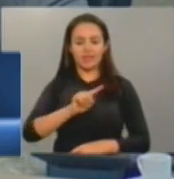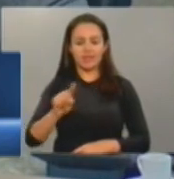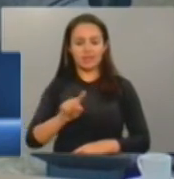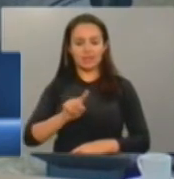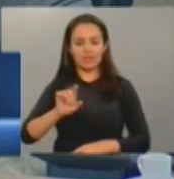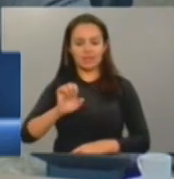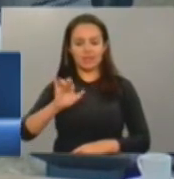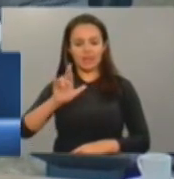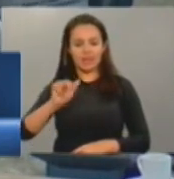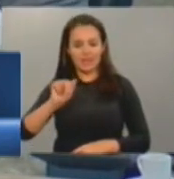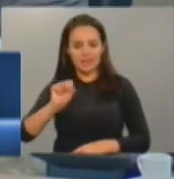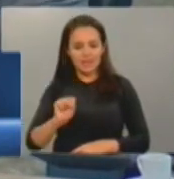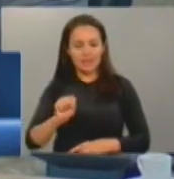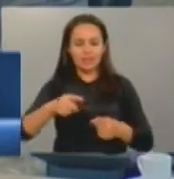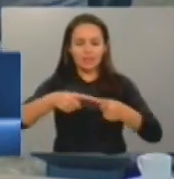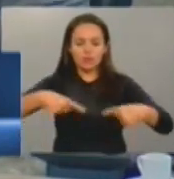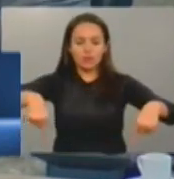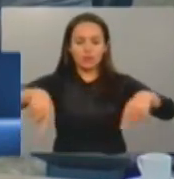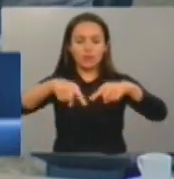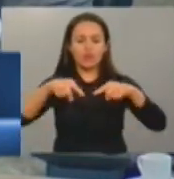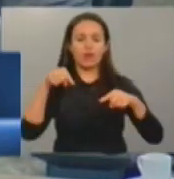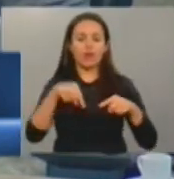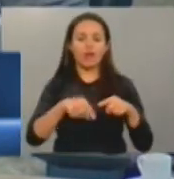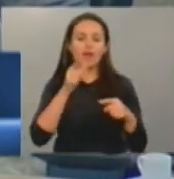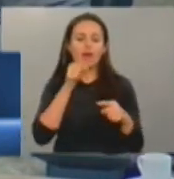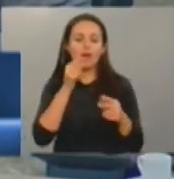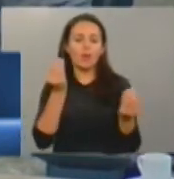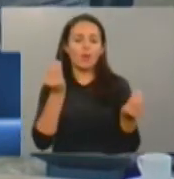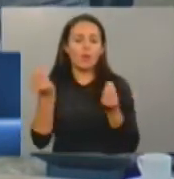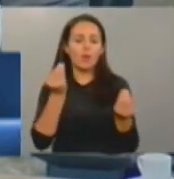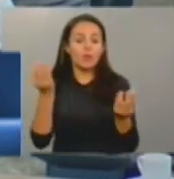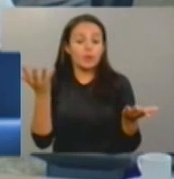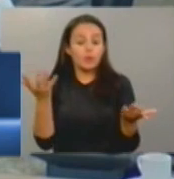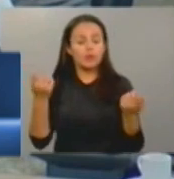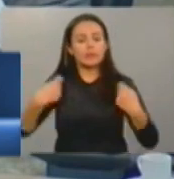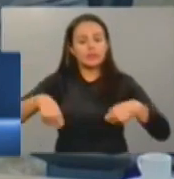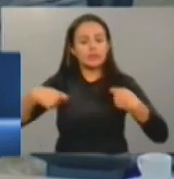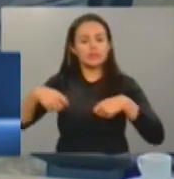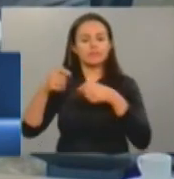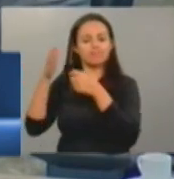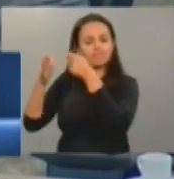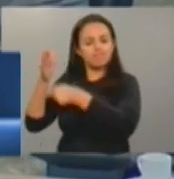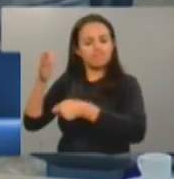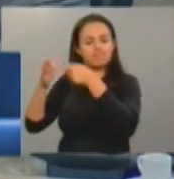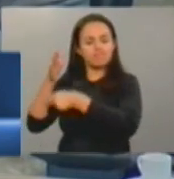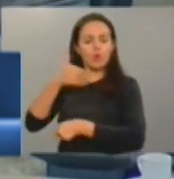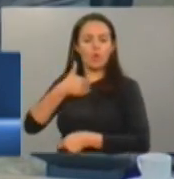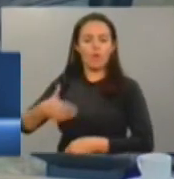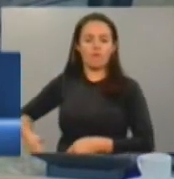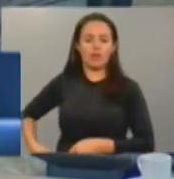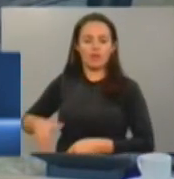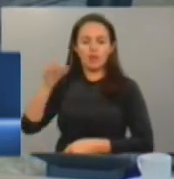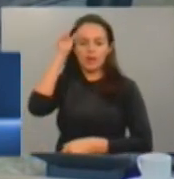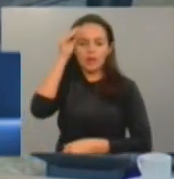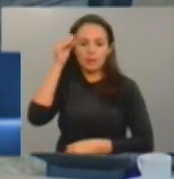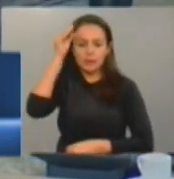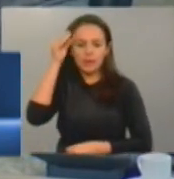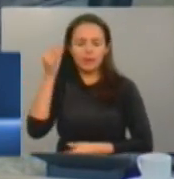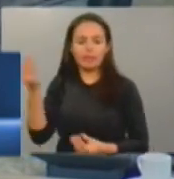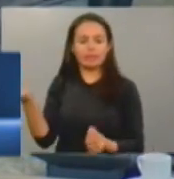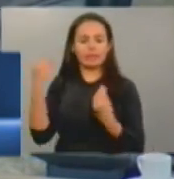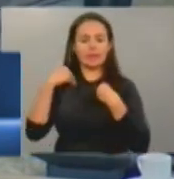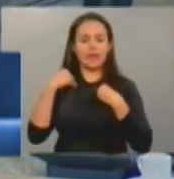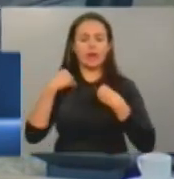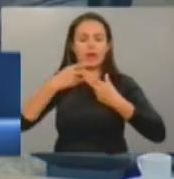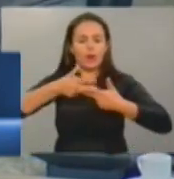povo tanto clama. Vamos fazer uma conversa com o governador Camilo, para que ele libere o mapa, para que a secretaria de vossa